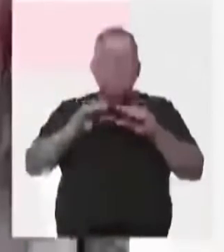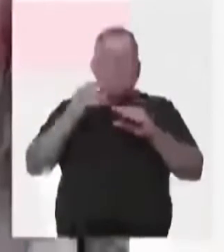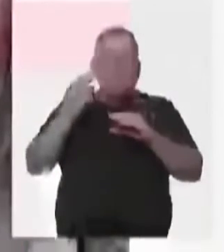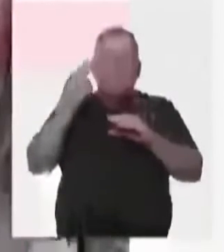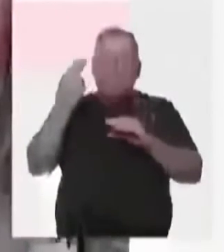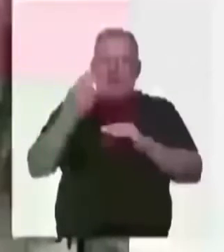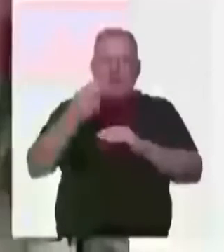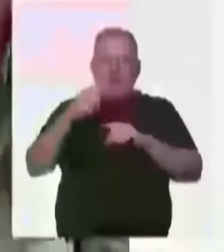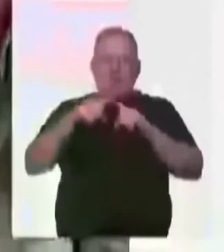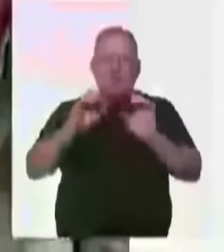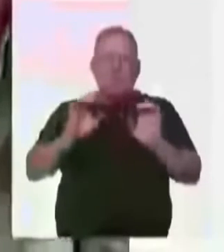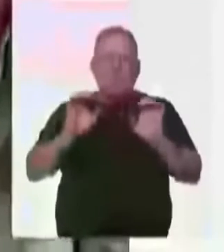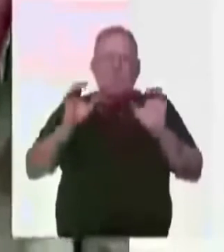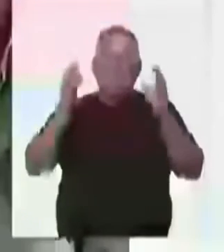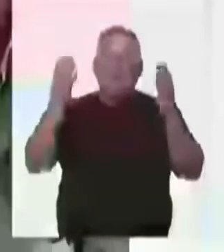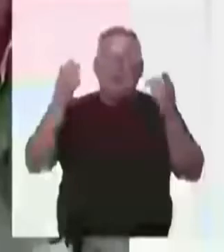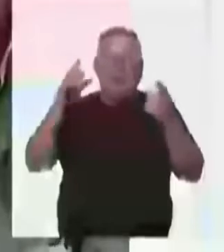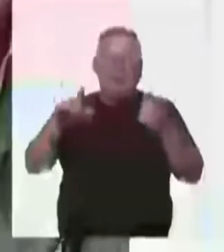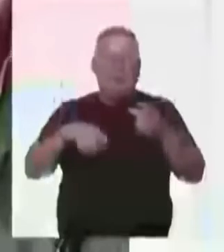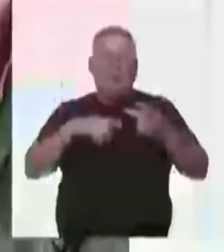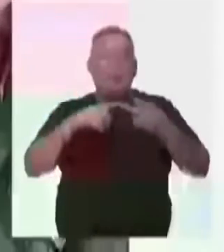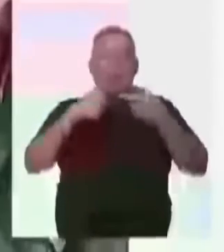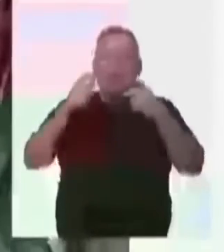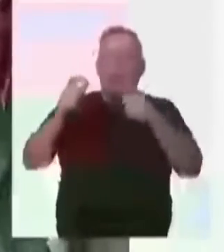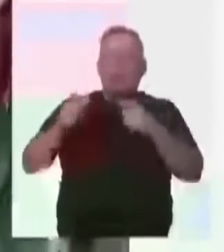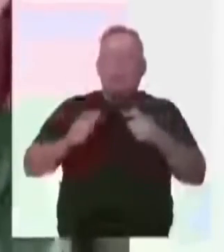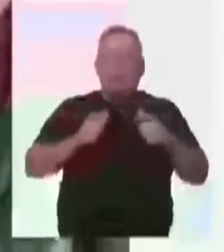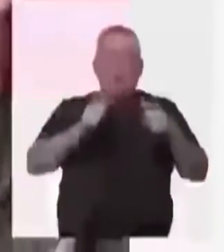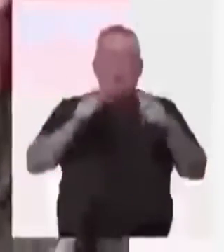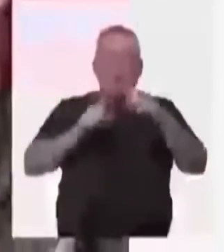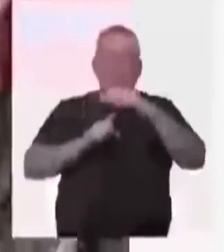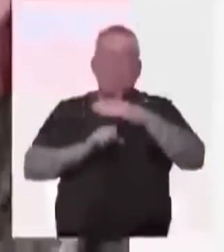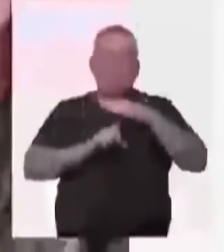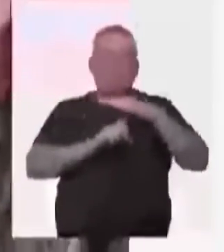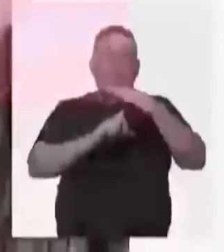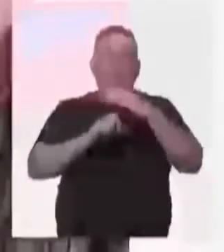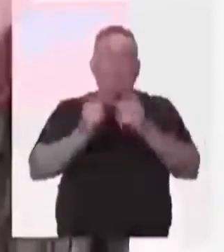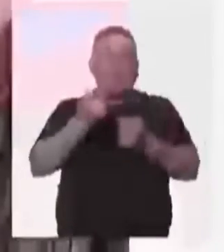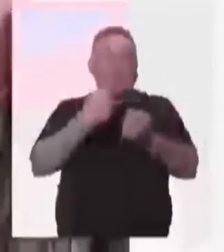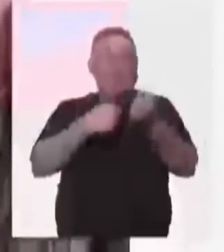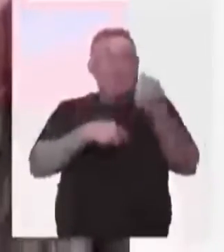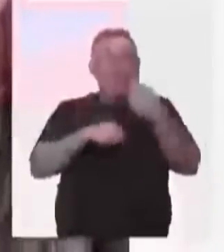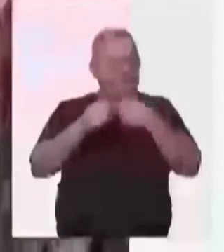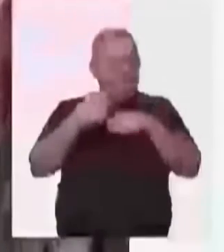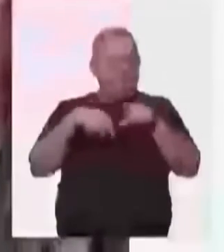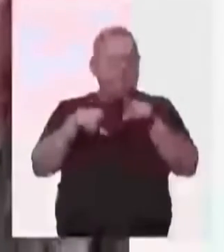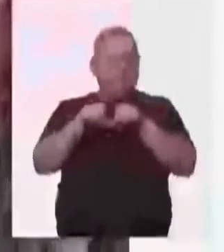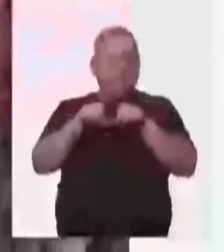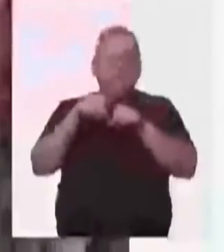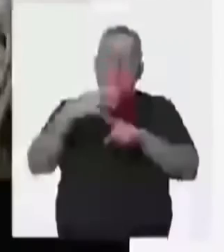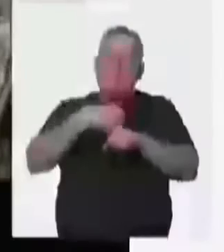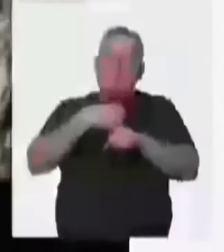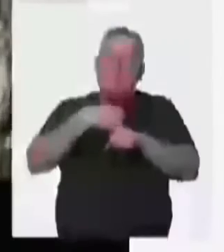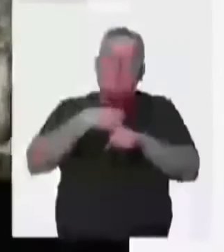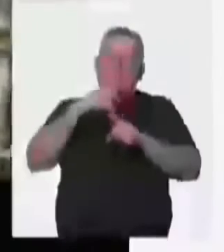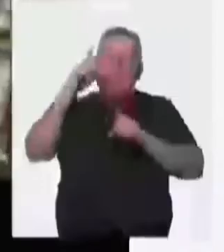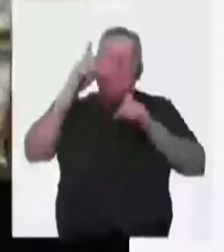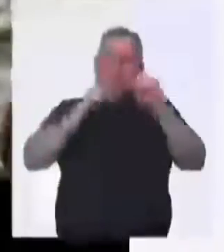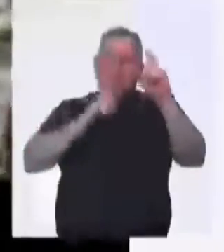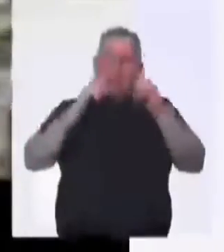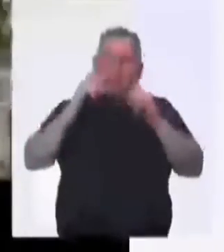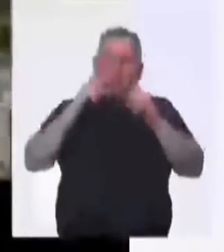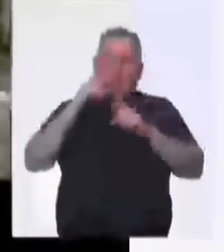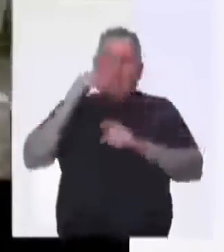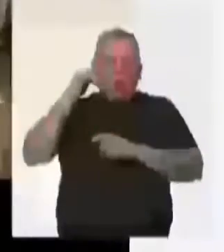como as festas, os lugares assim como feiras, mercados, ou as formas de expressão. O boi